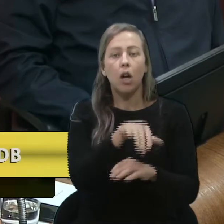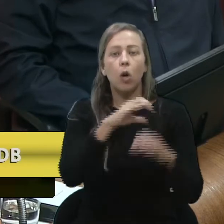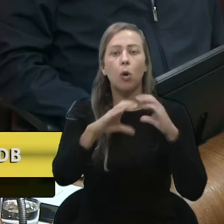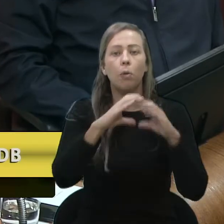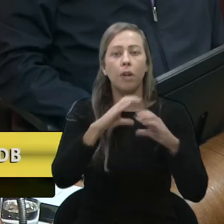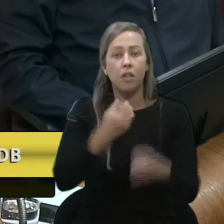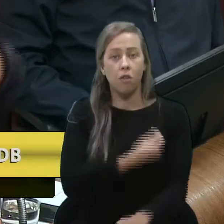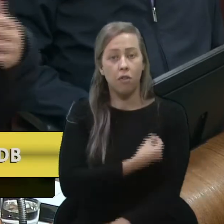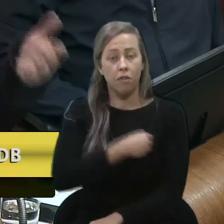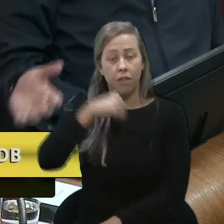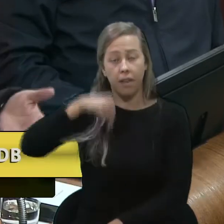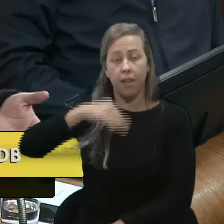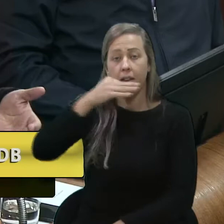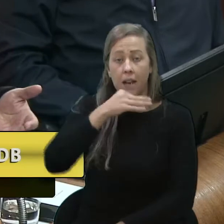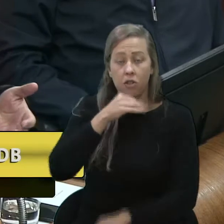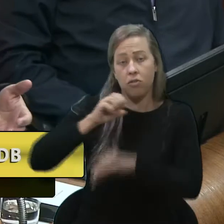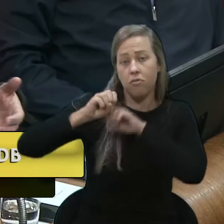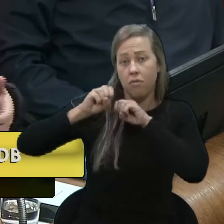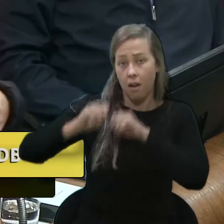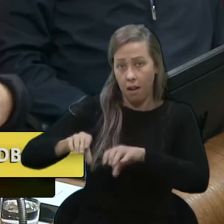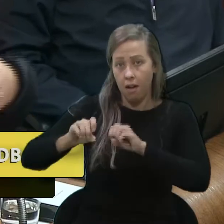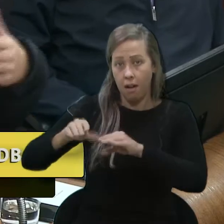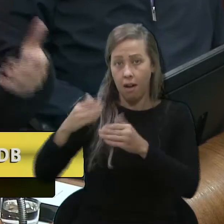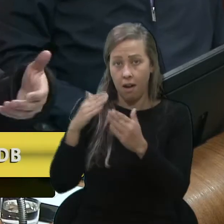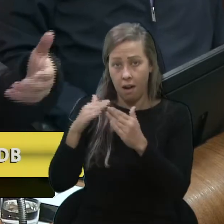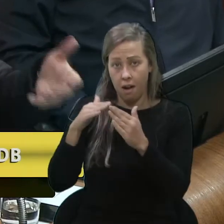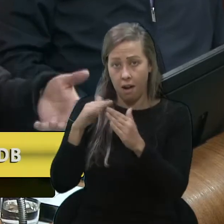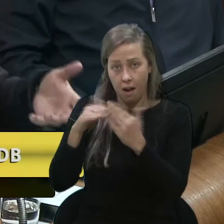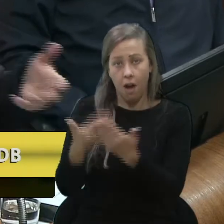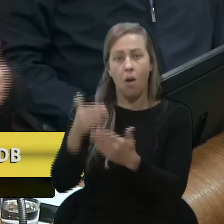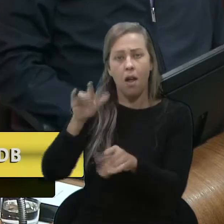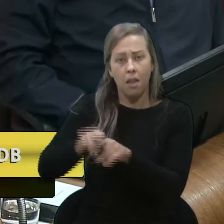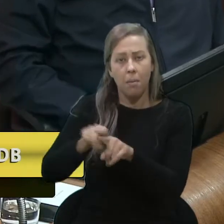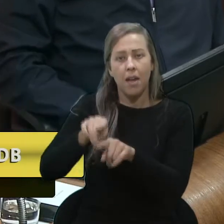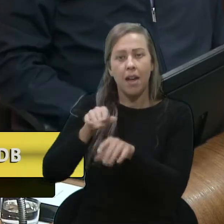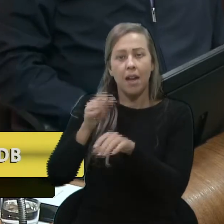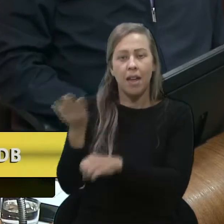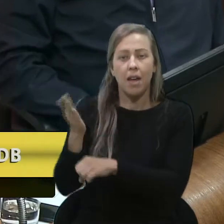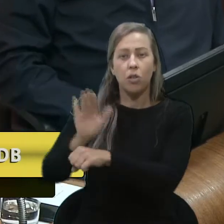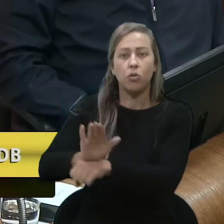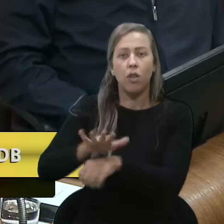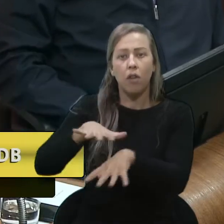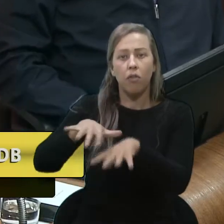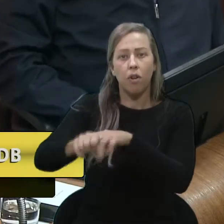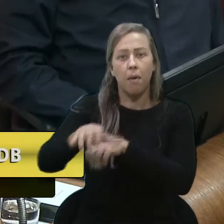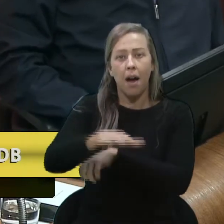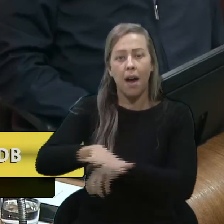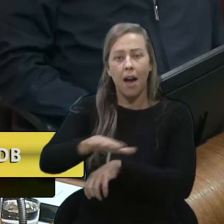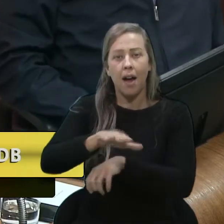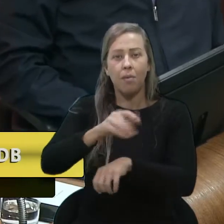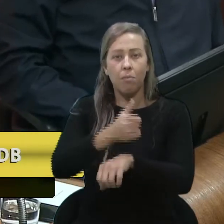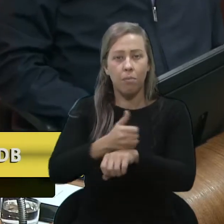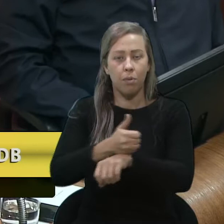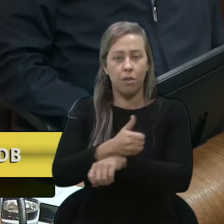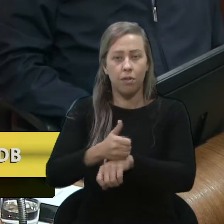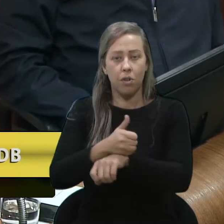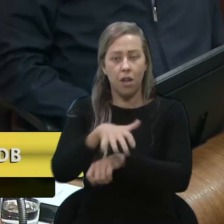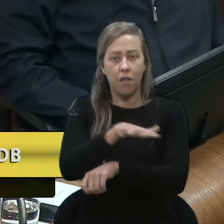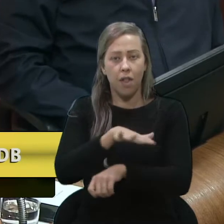que estudam aqui, que dão aula aqui, e que ajudam a formar também os nossos profissionais de imprensa da cidade. Então,